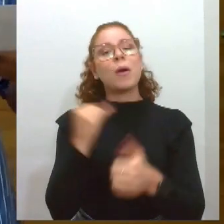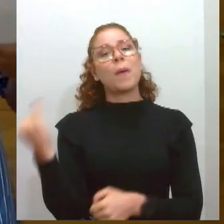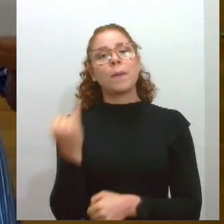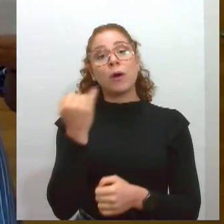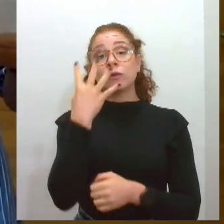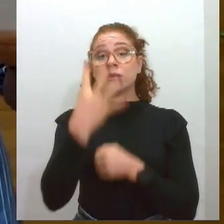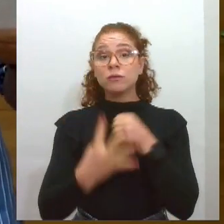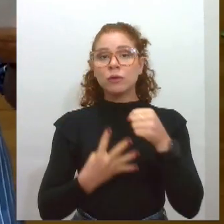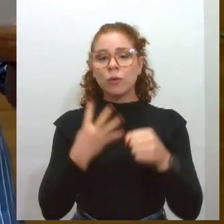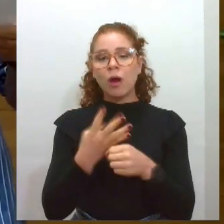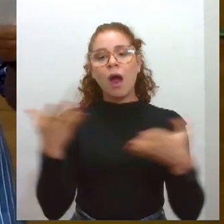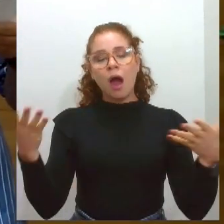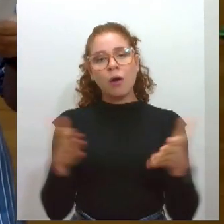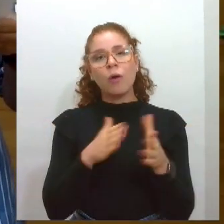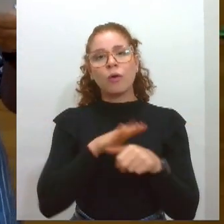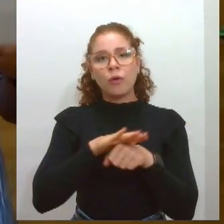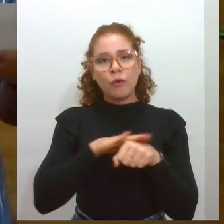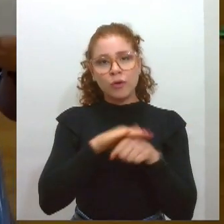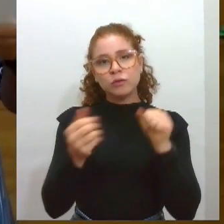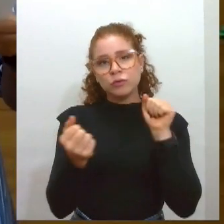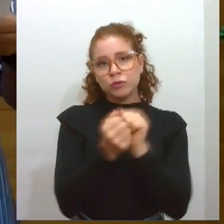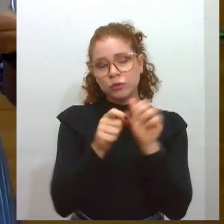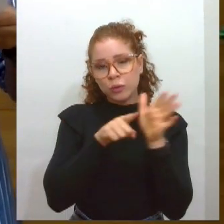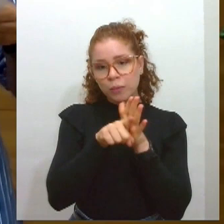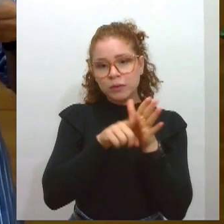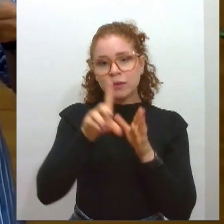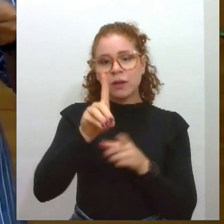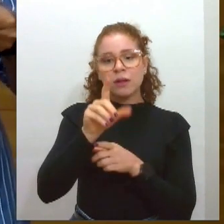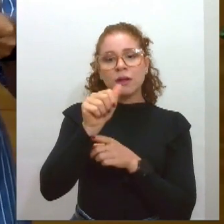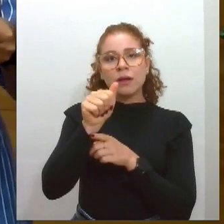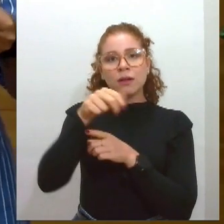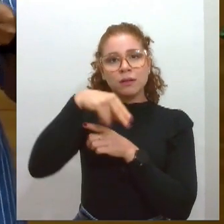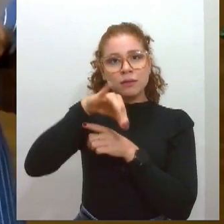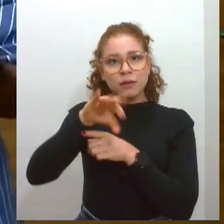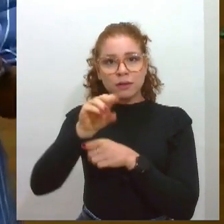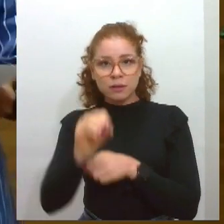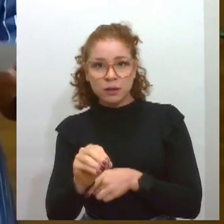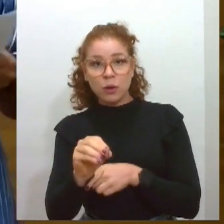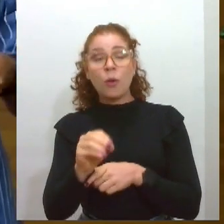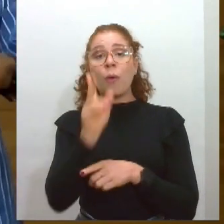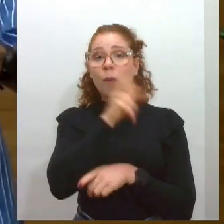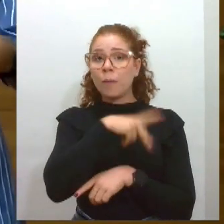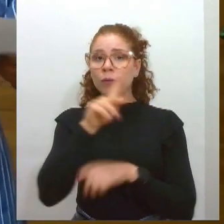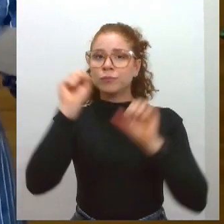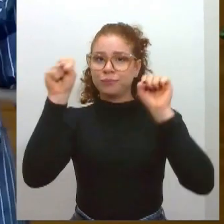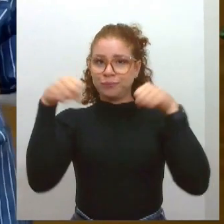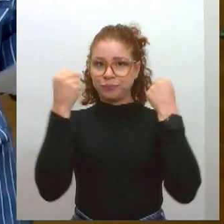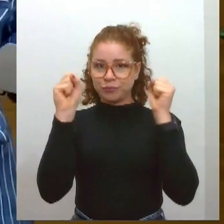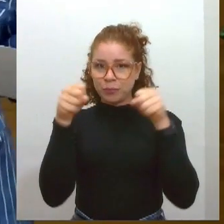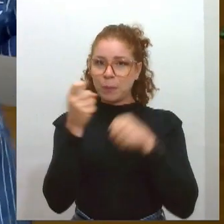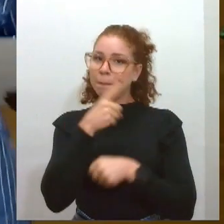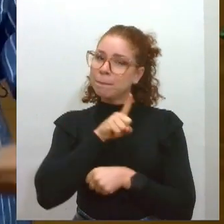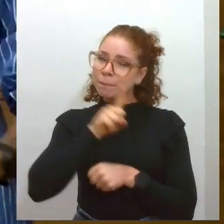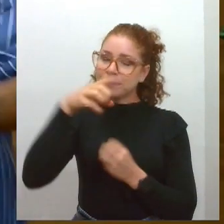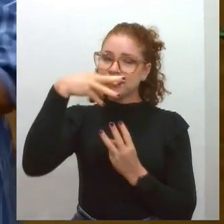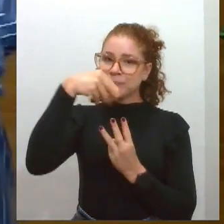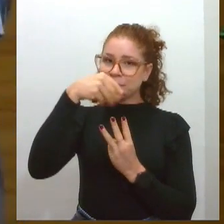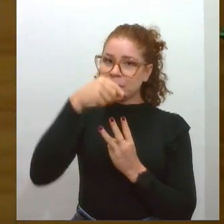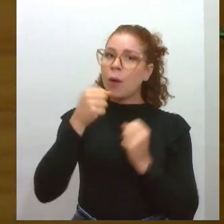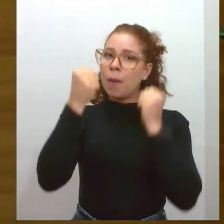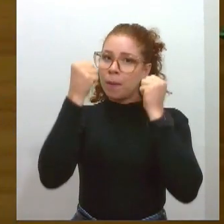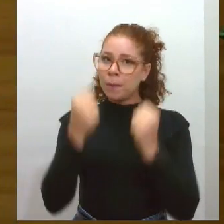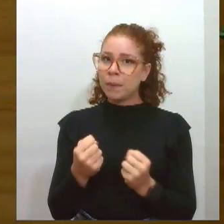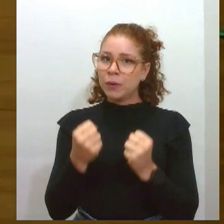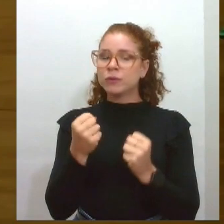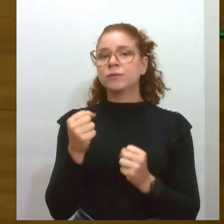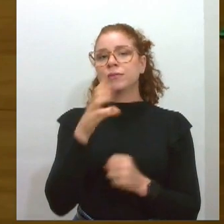um desses pesquisadores, que é o Danilo Rodrigues da Silva, que é professor de educação física lá da UFS e que coordena aí esse projeto. Projeto